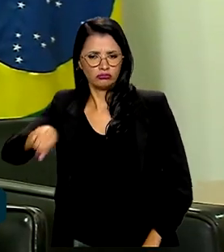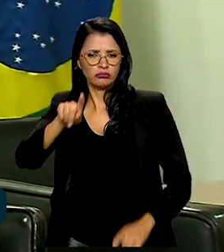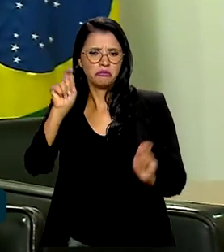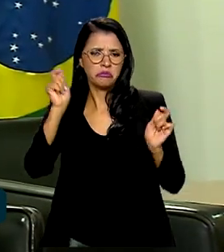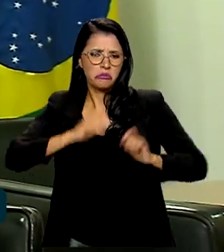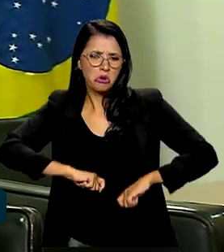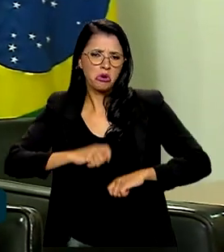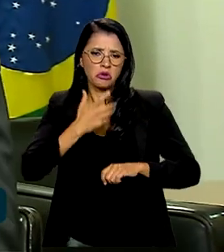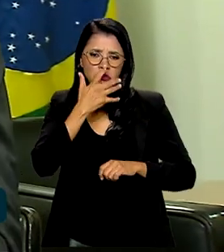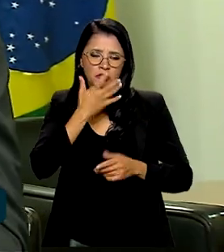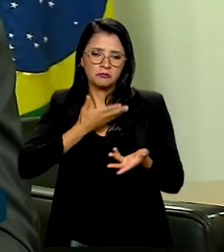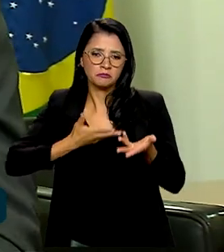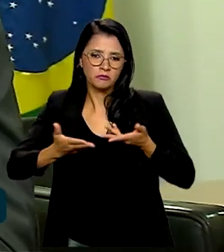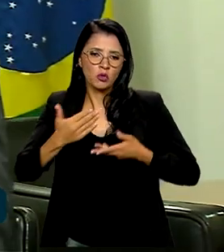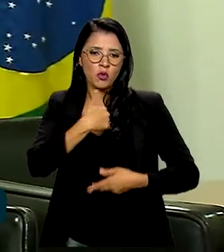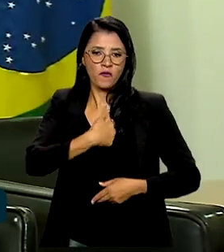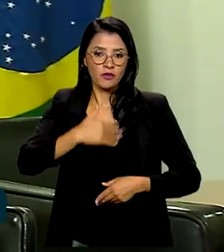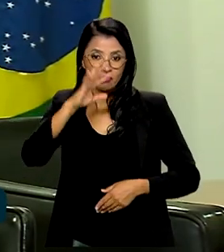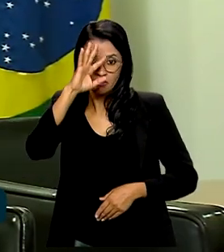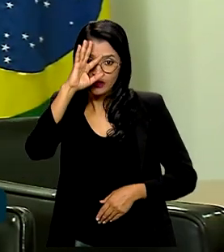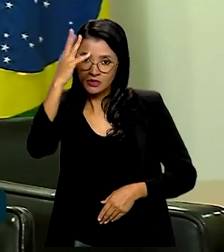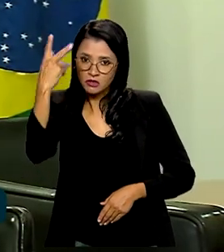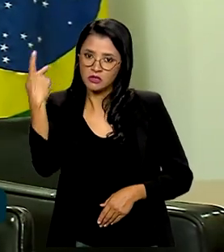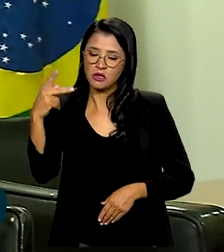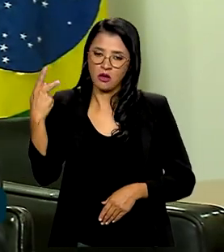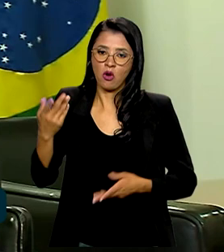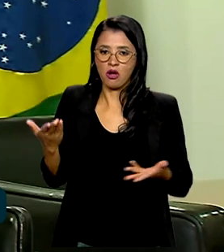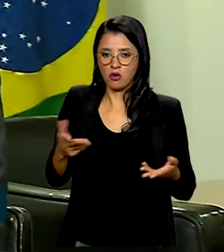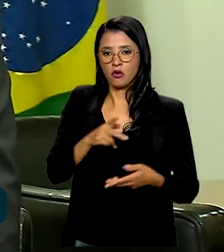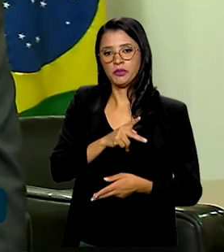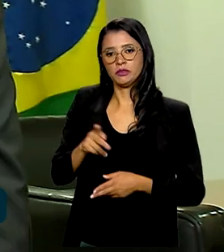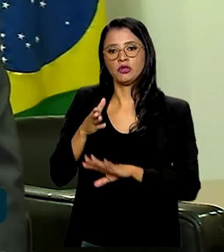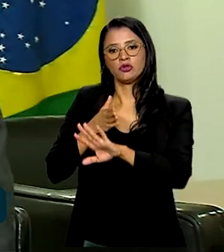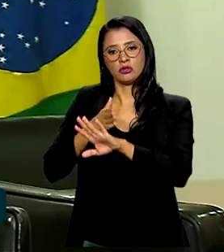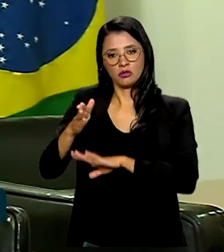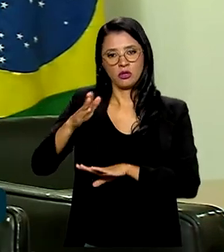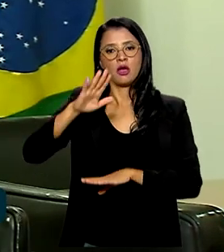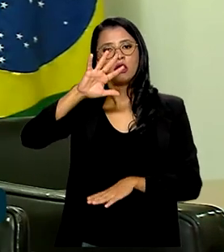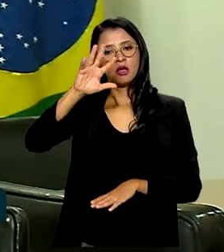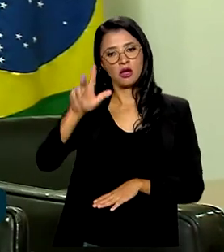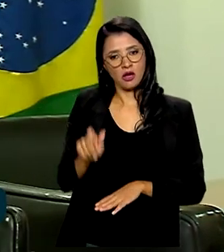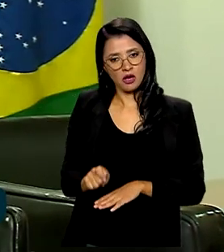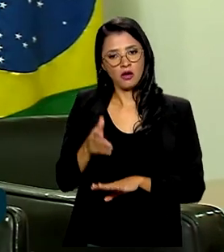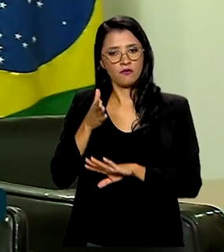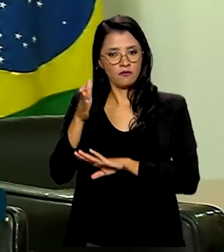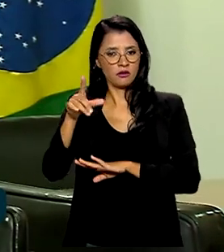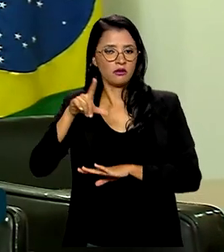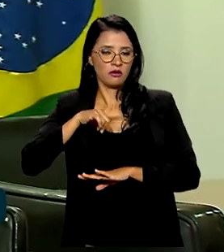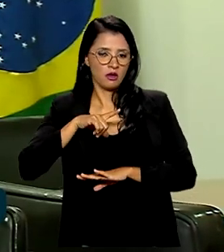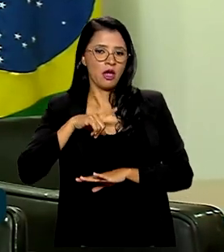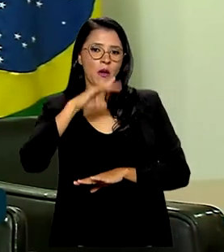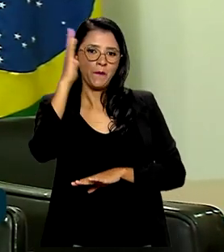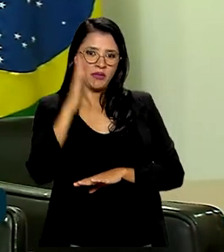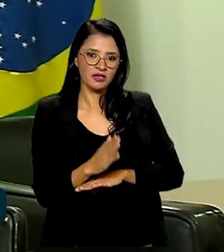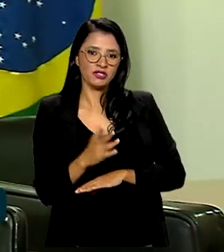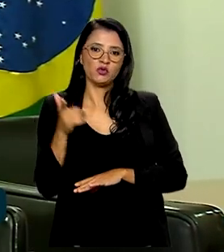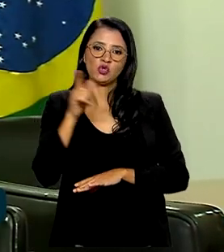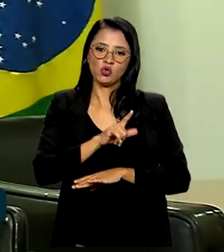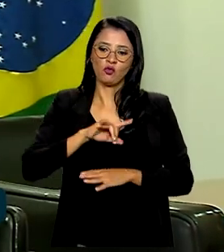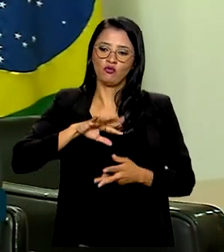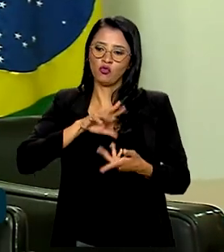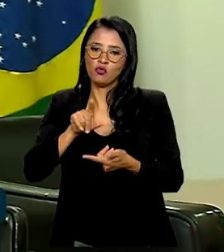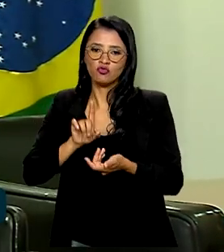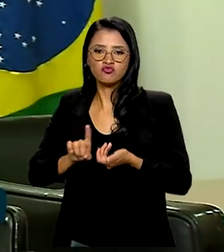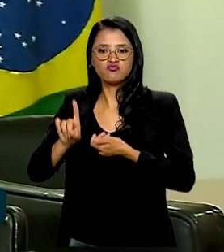sobre o governo. Então essa decisão, o presidente está na África agora, orgulho mais uma vez o nosso país e o Brasil sendo reposicionado no mundo,